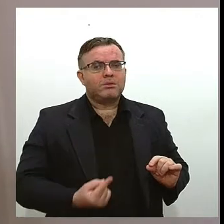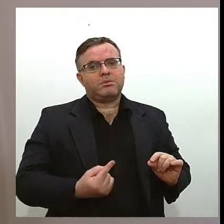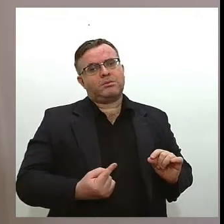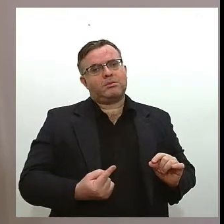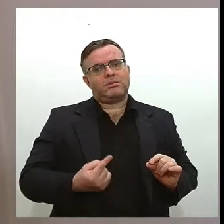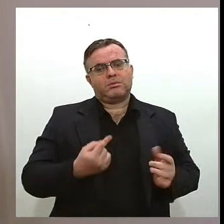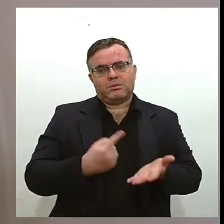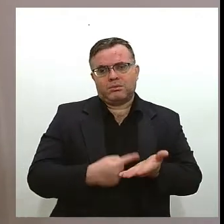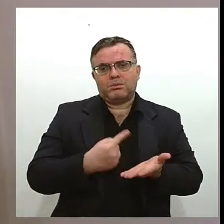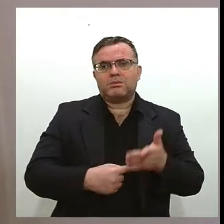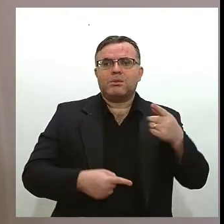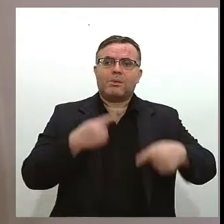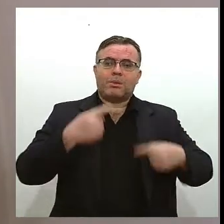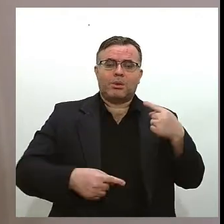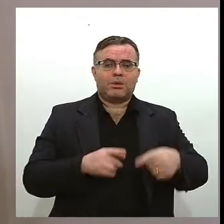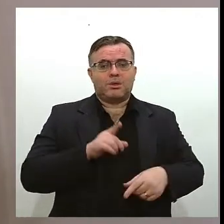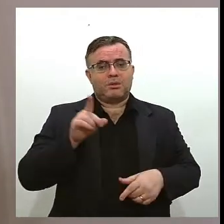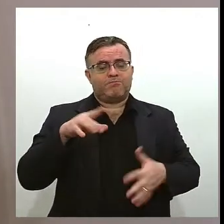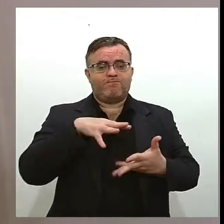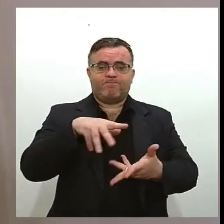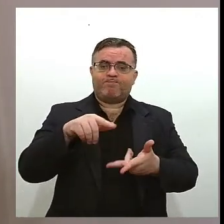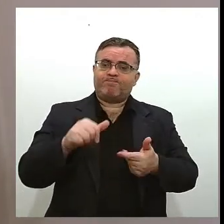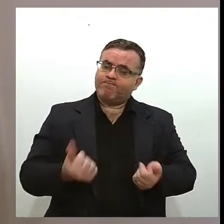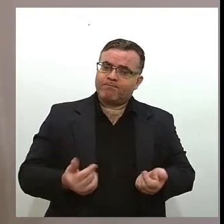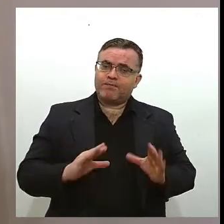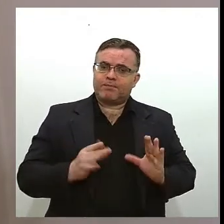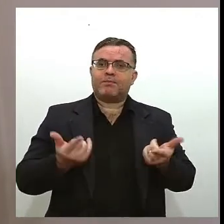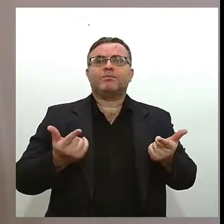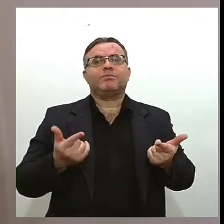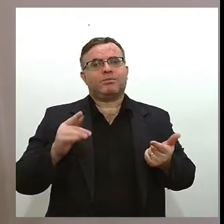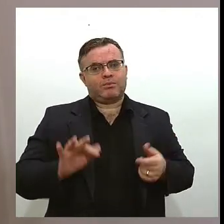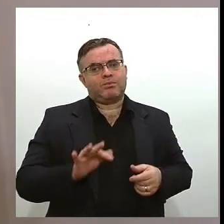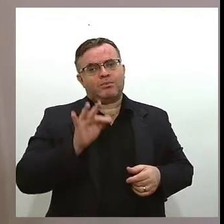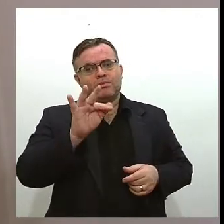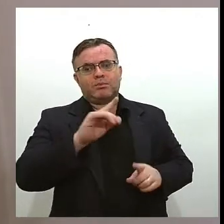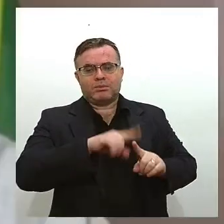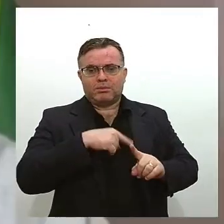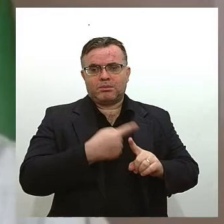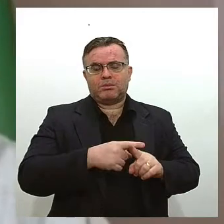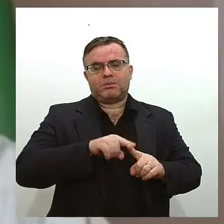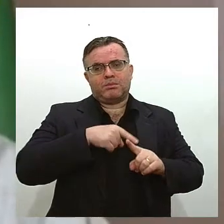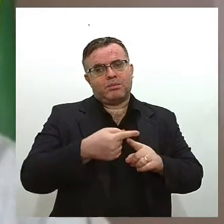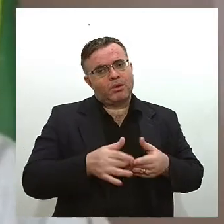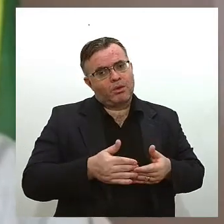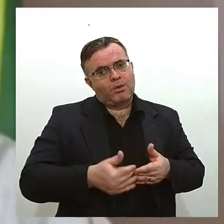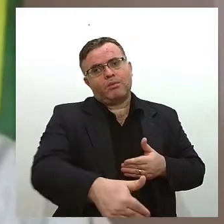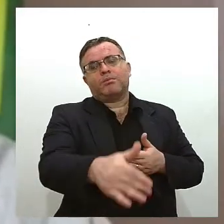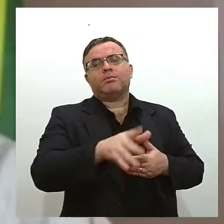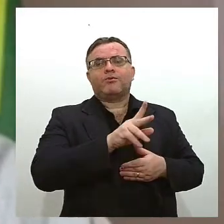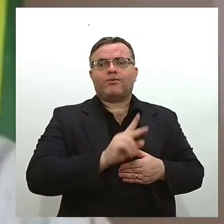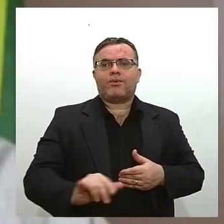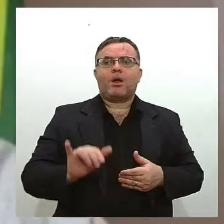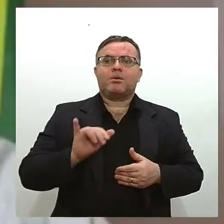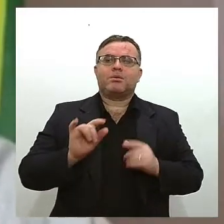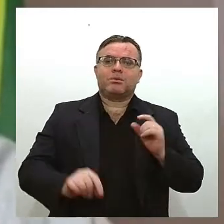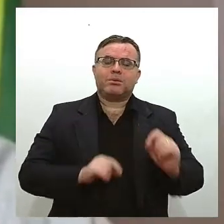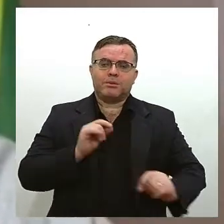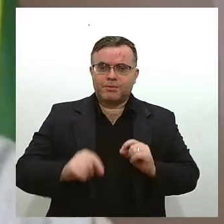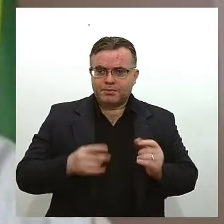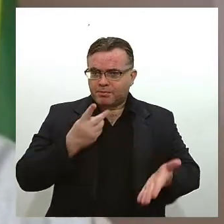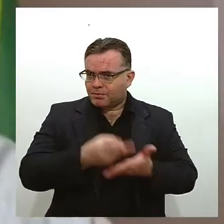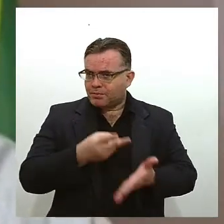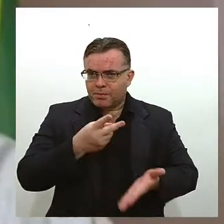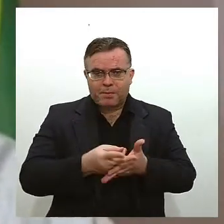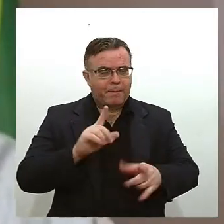internacional o que provavelmente devem vir novos aumentos aí pela frente. Segundo Coutrin os constantes